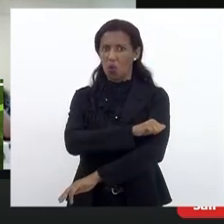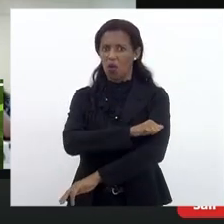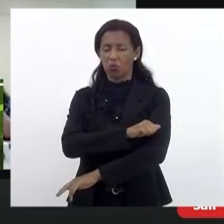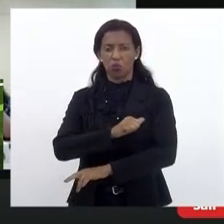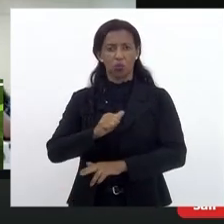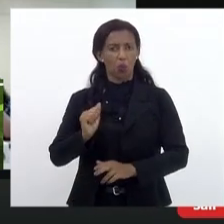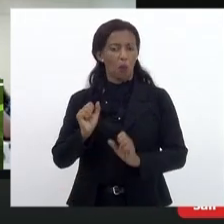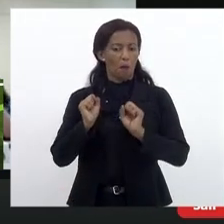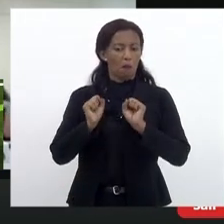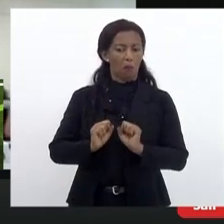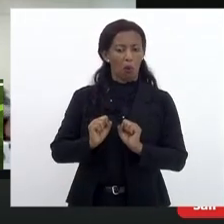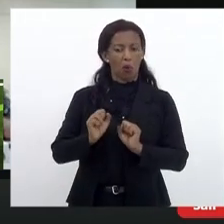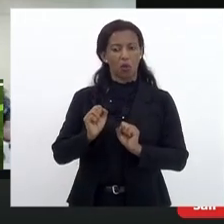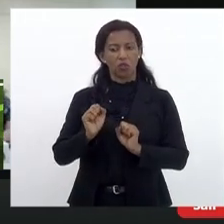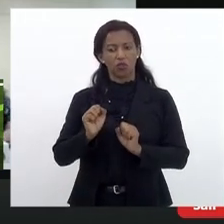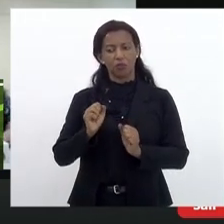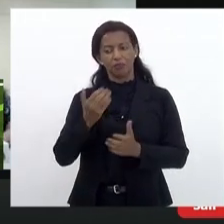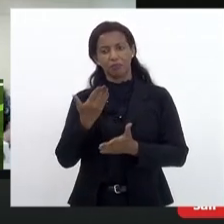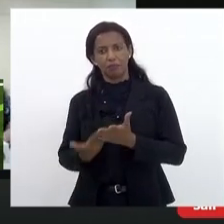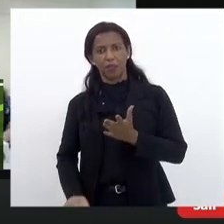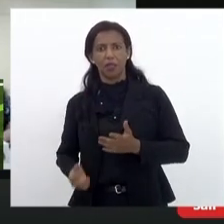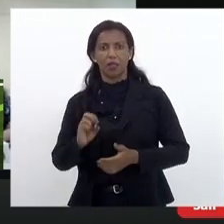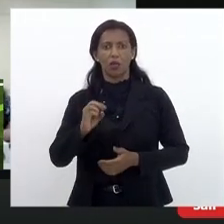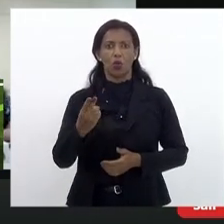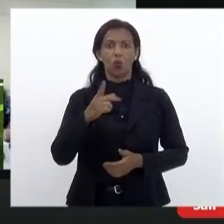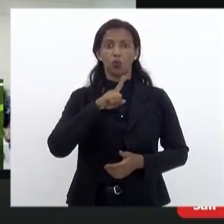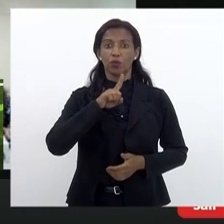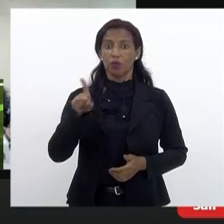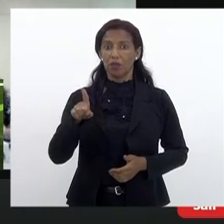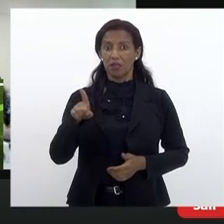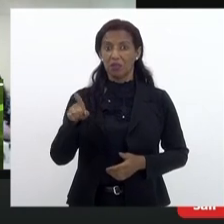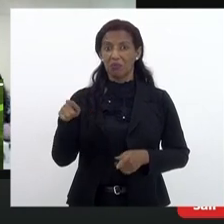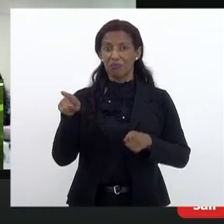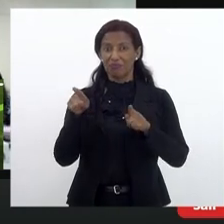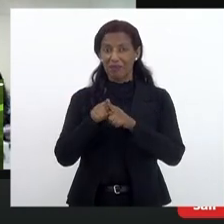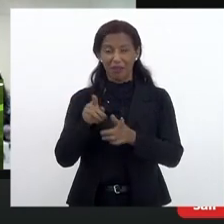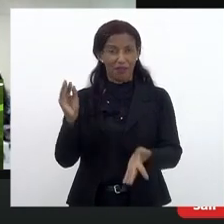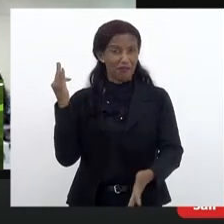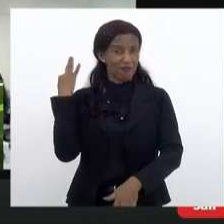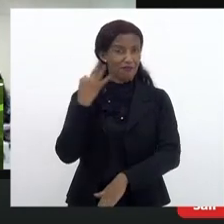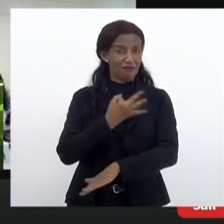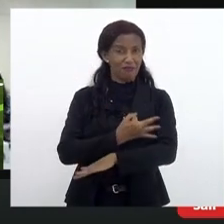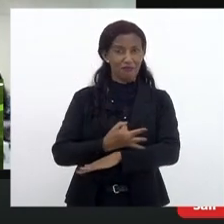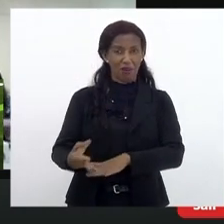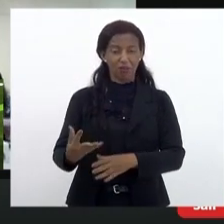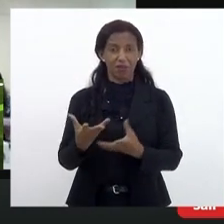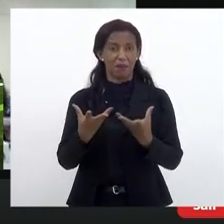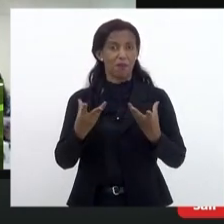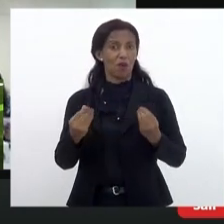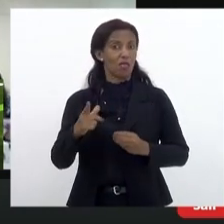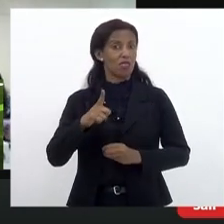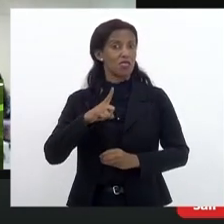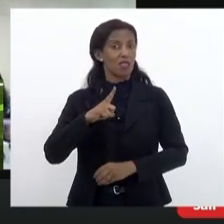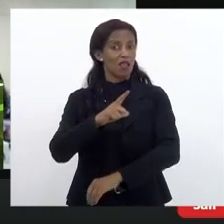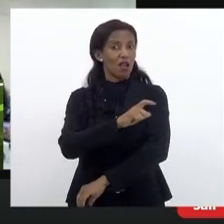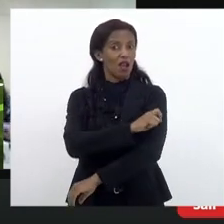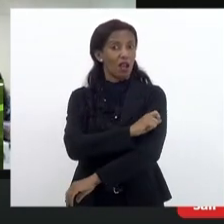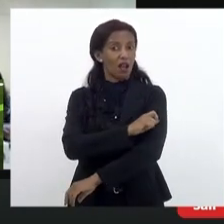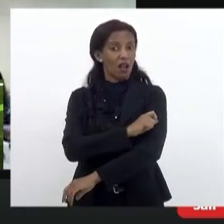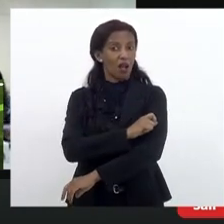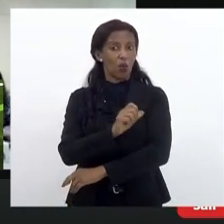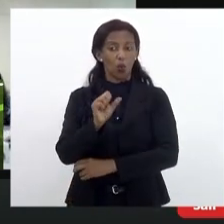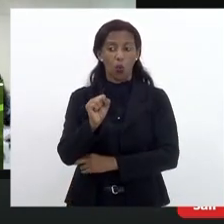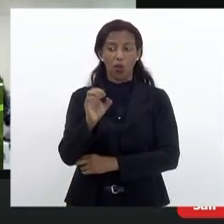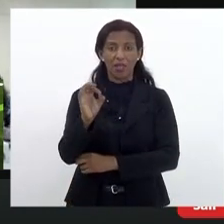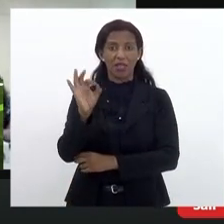ou não ficar reprovado e o índice de infrequência está altíssimo. Nós temos escola com índice de infrequência de